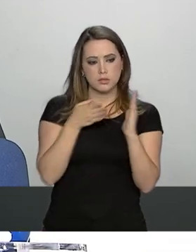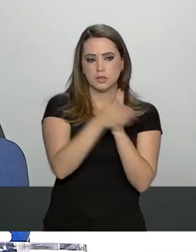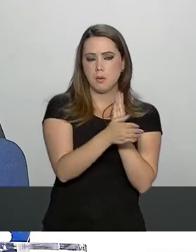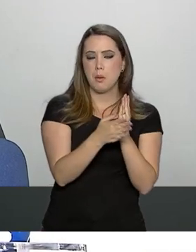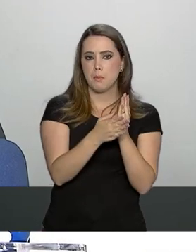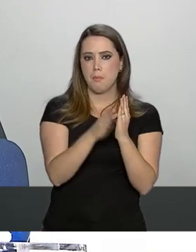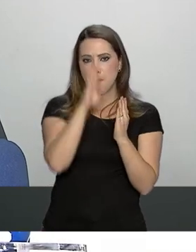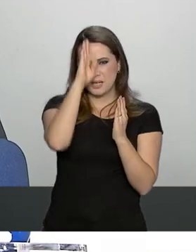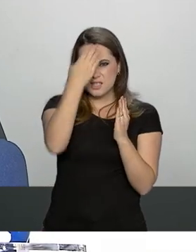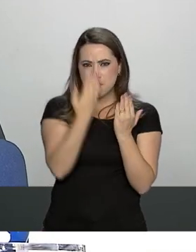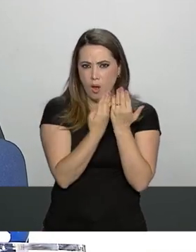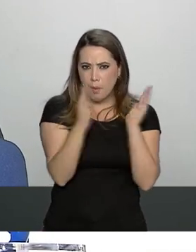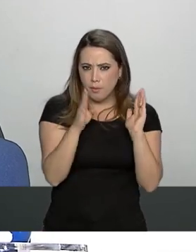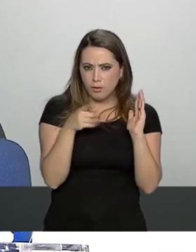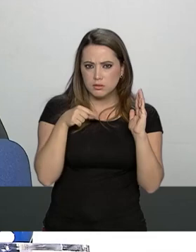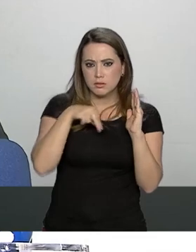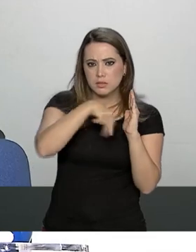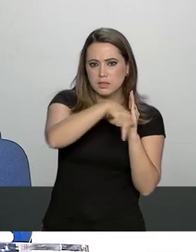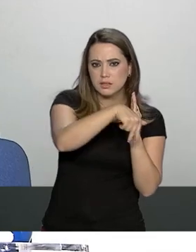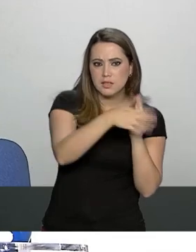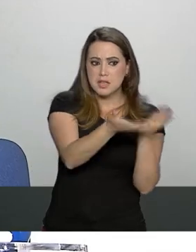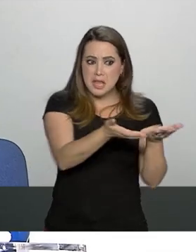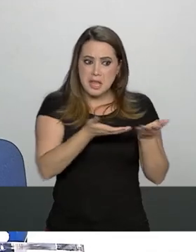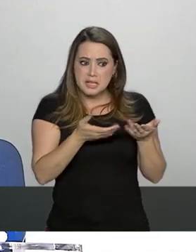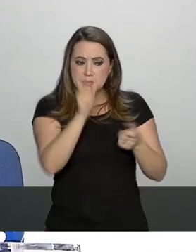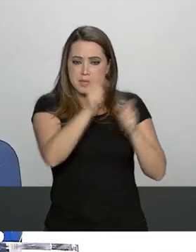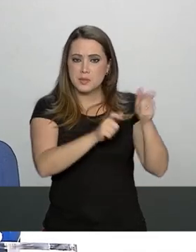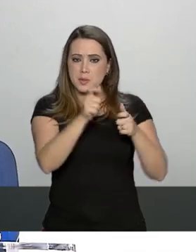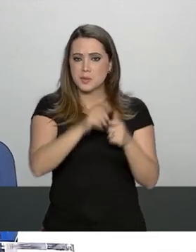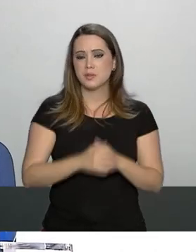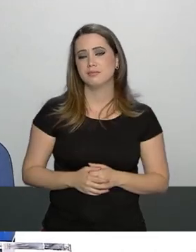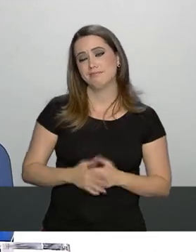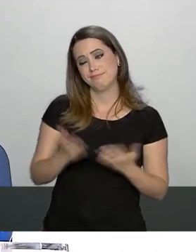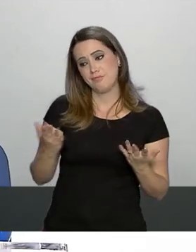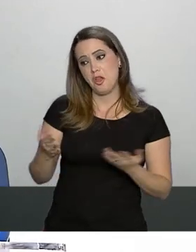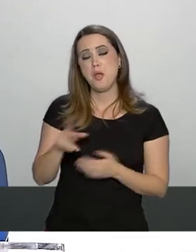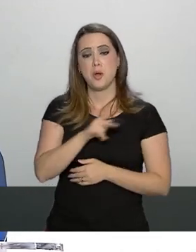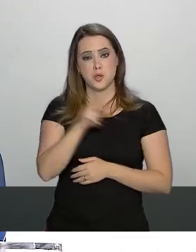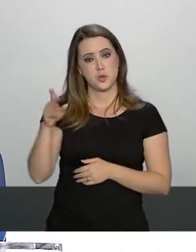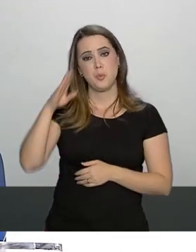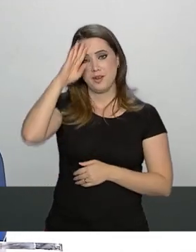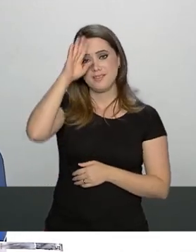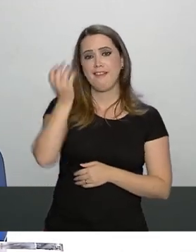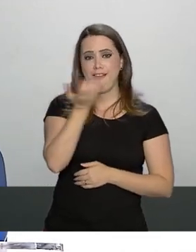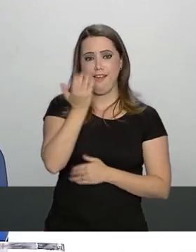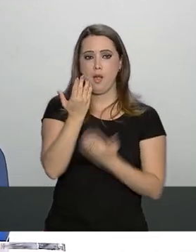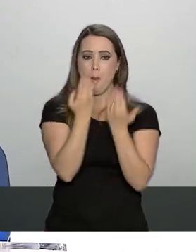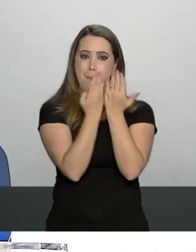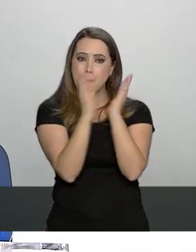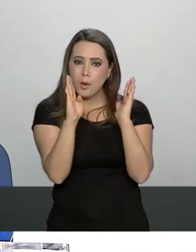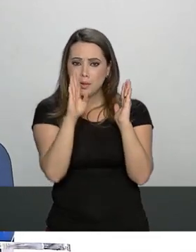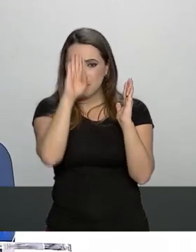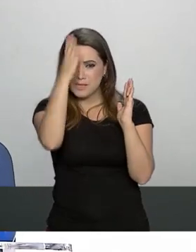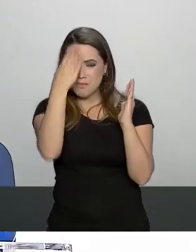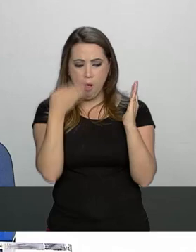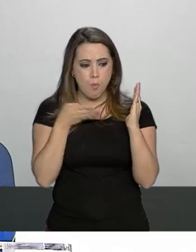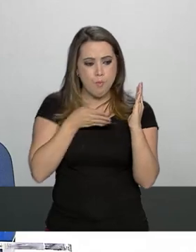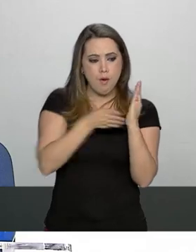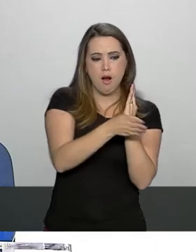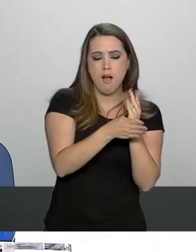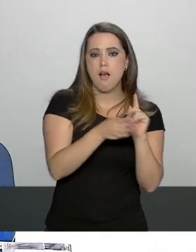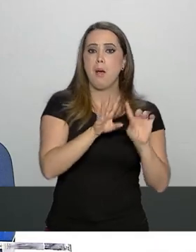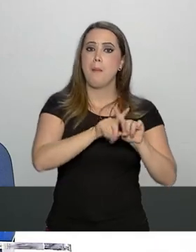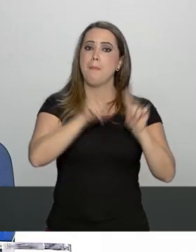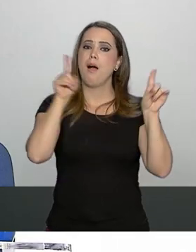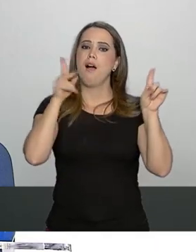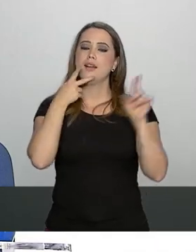apoiadores enfim. Olha eu acho que o presidente gostaria sim de sair pela porta da frente mas obviamente é uma